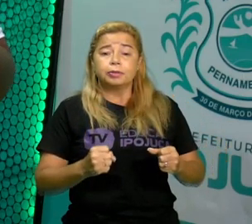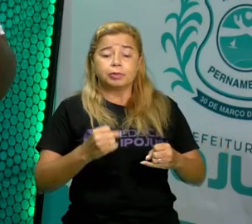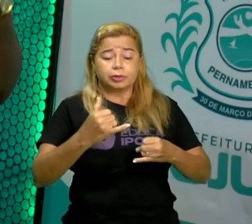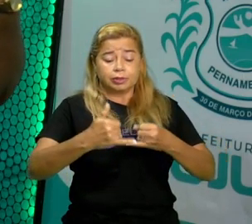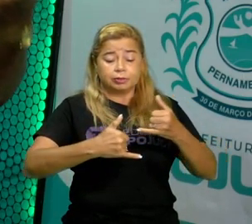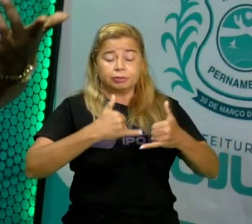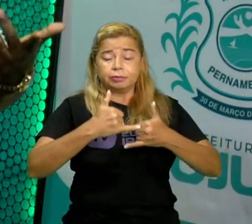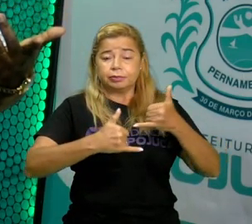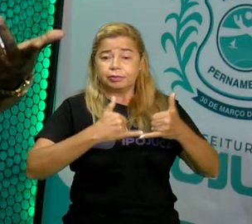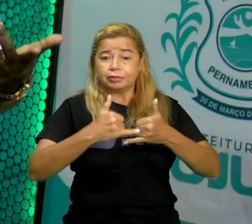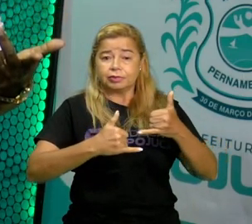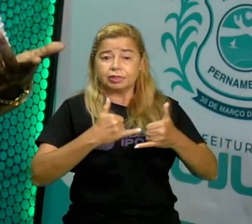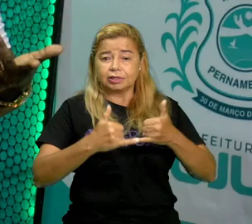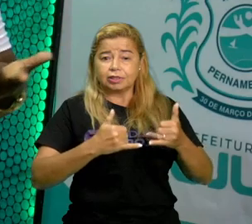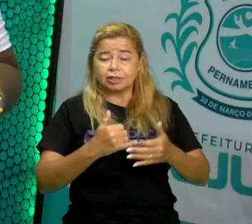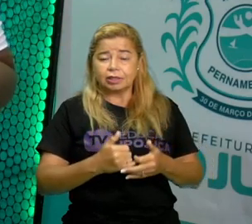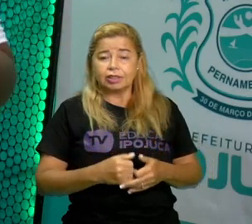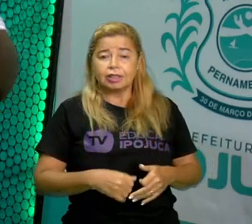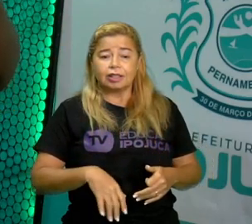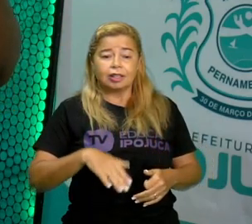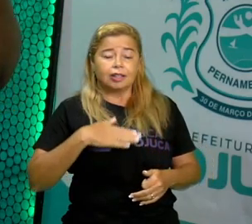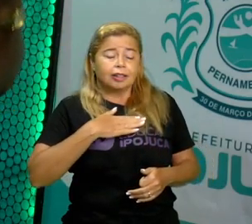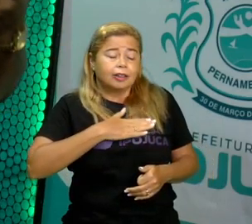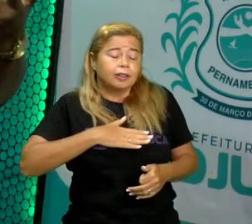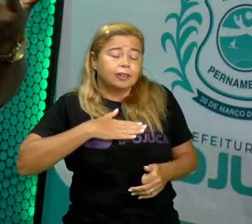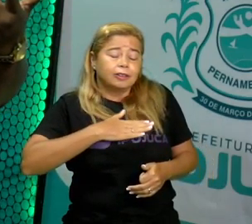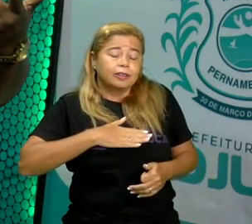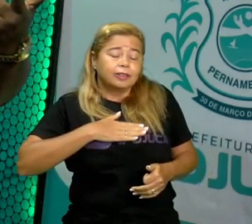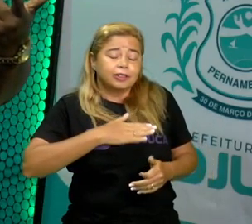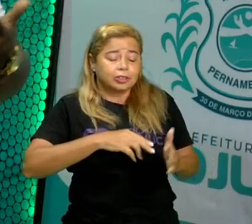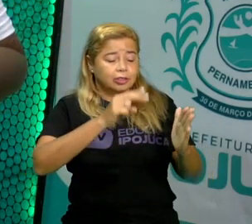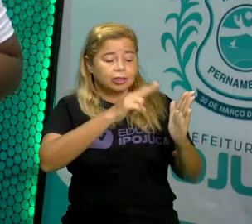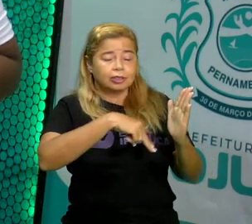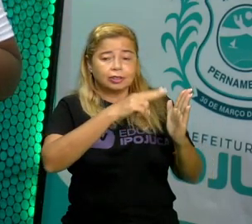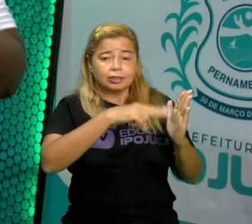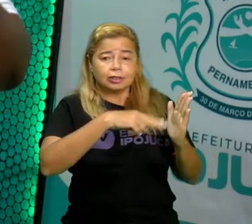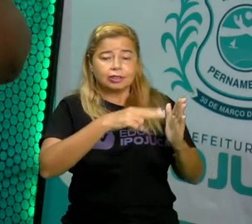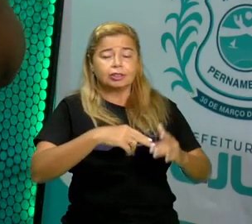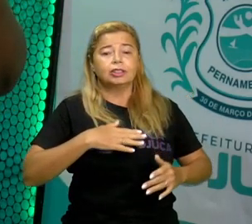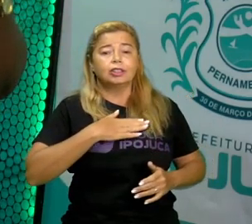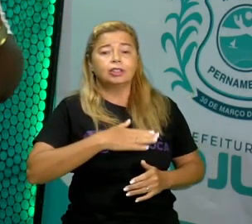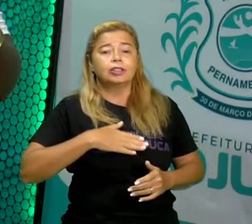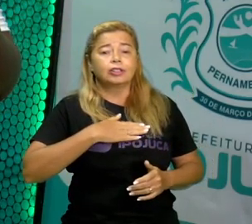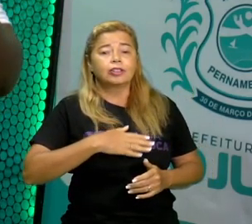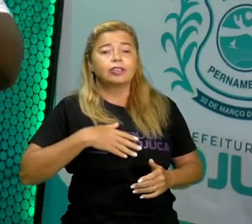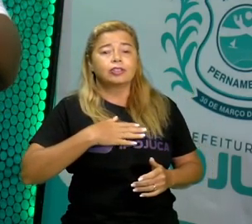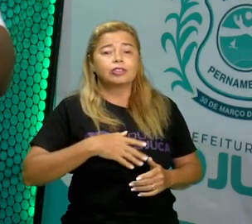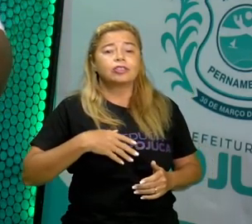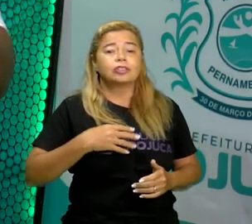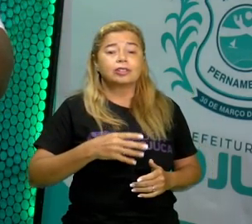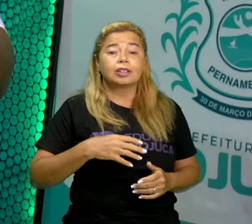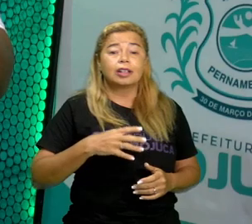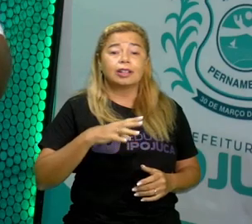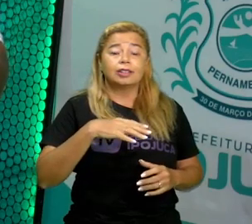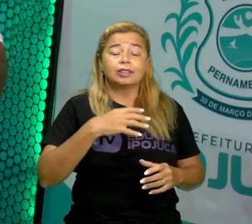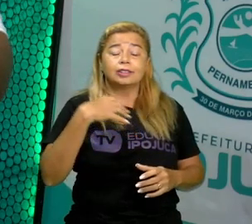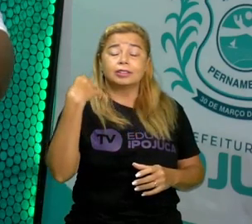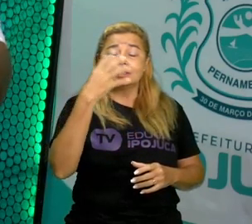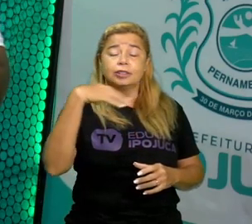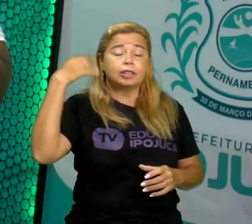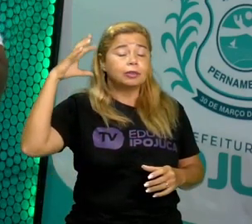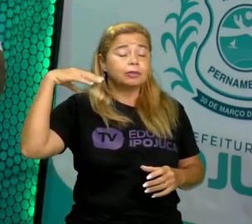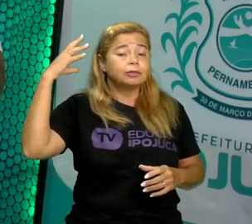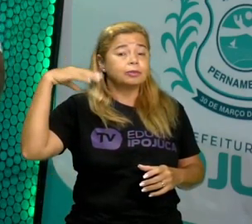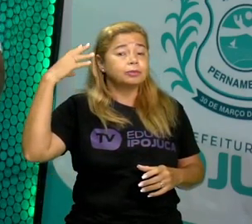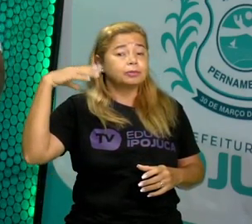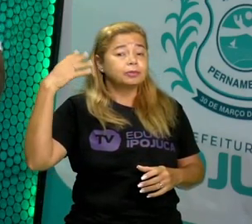o gosto pela leitura, pela música, ajuda cada um de nós a